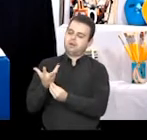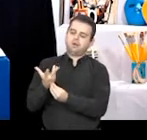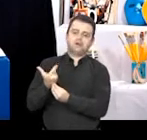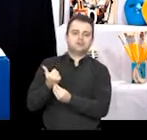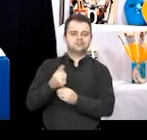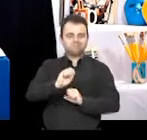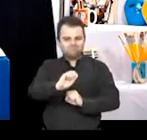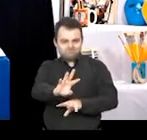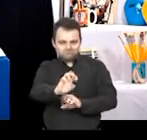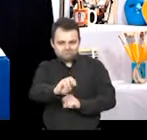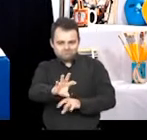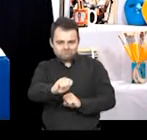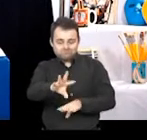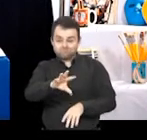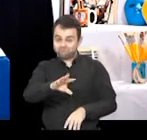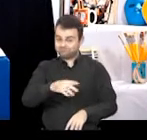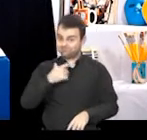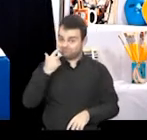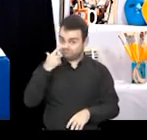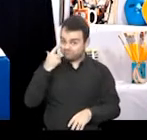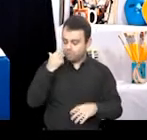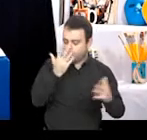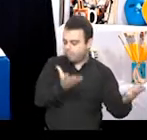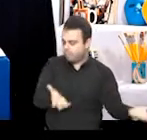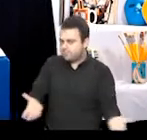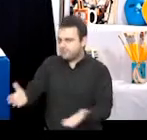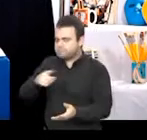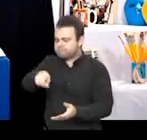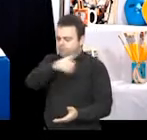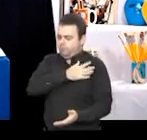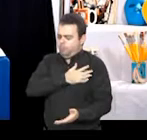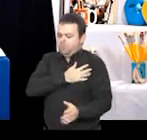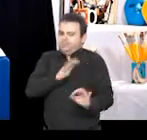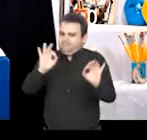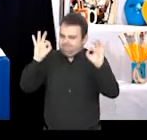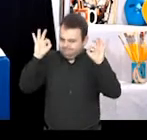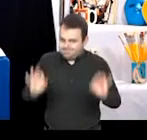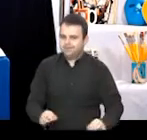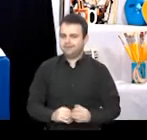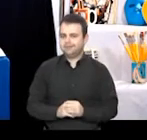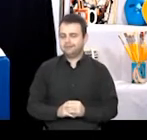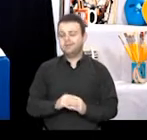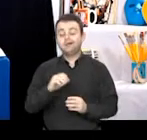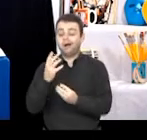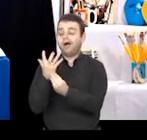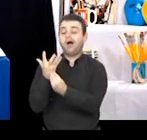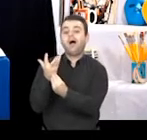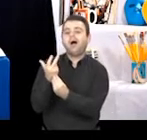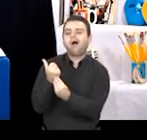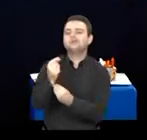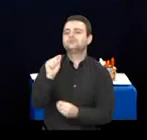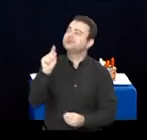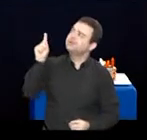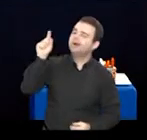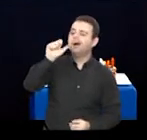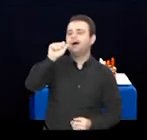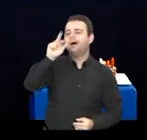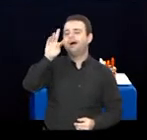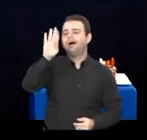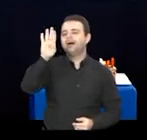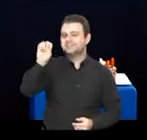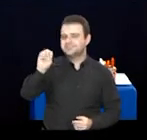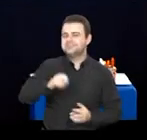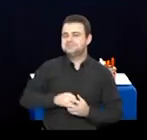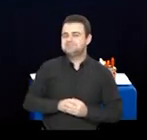E hoje eu vim convidá-los para algo que eu tenho certeza que vocês gostam muito. Vamos fazer arte? E nesse